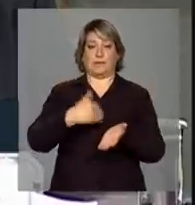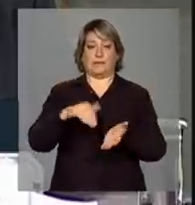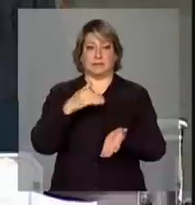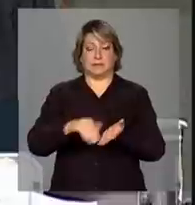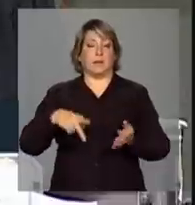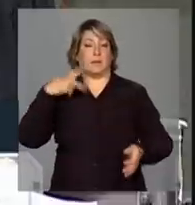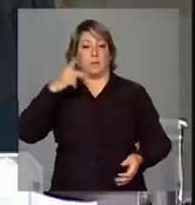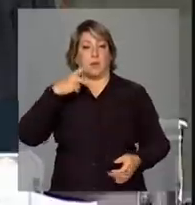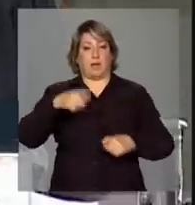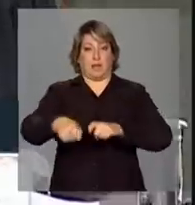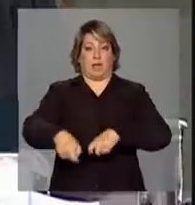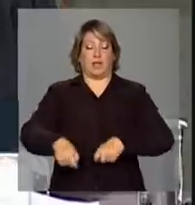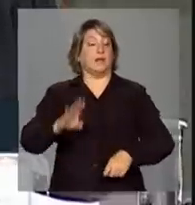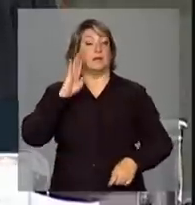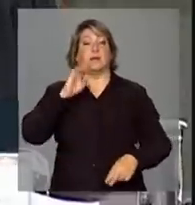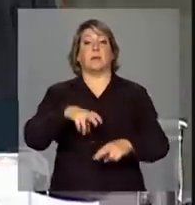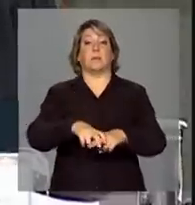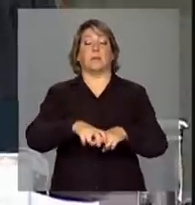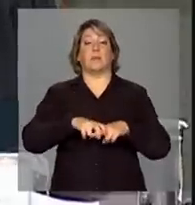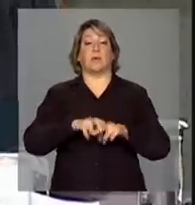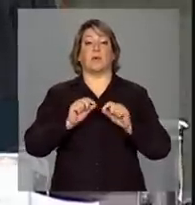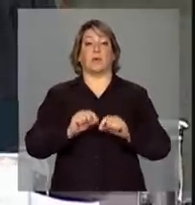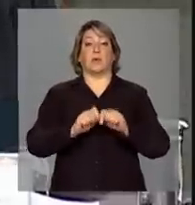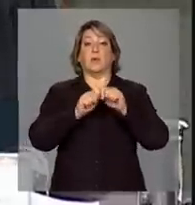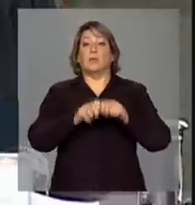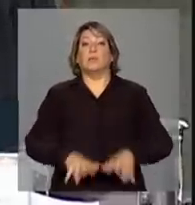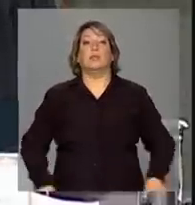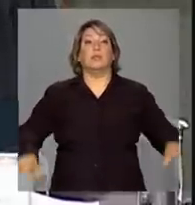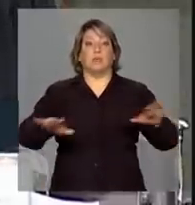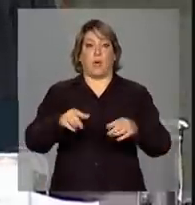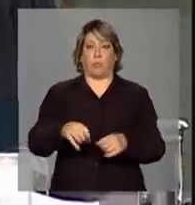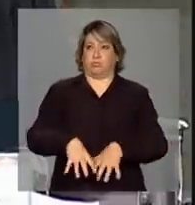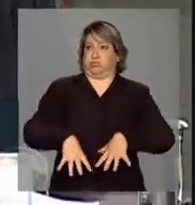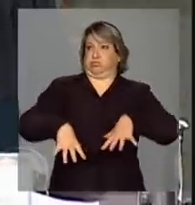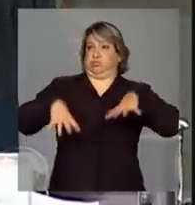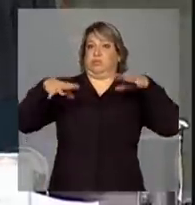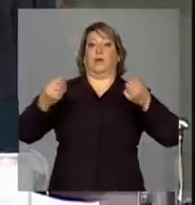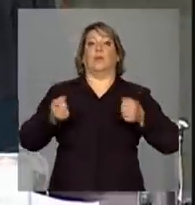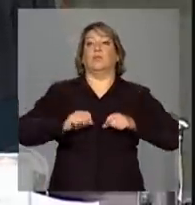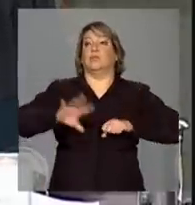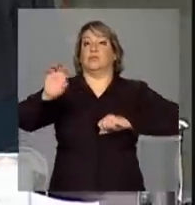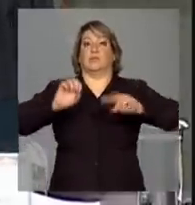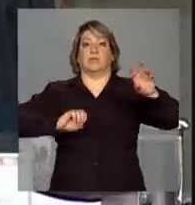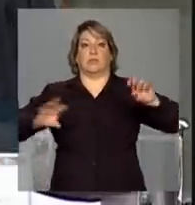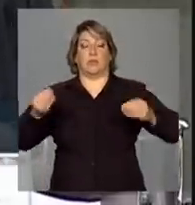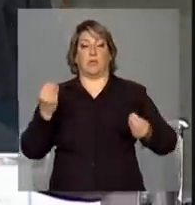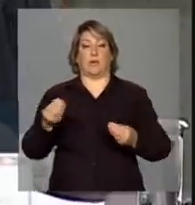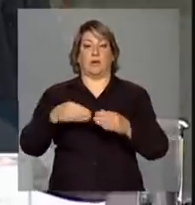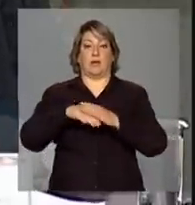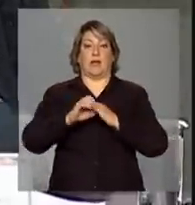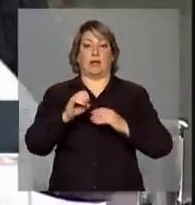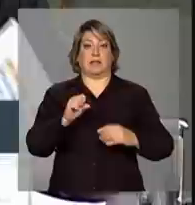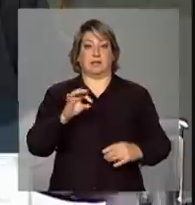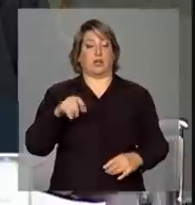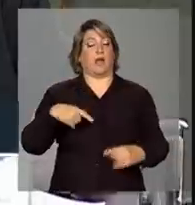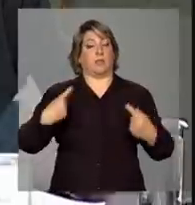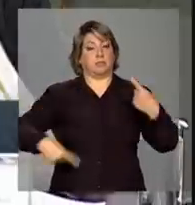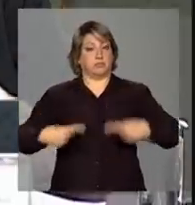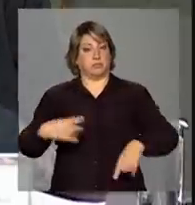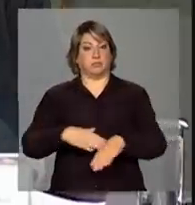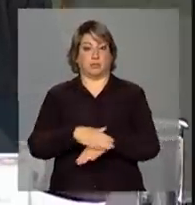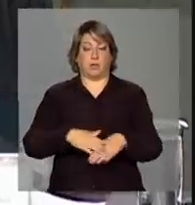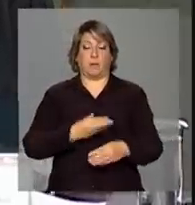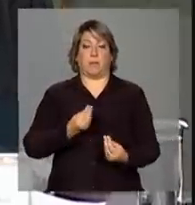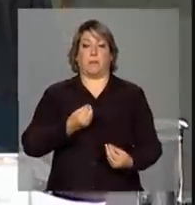Agrícola, em função do escoamento dessa produção. Então, a recomposição dos estoques está caminhando, a discussão está bastante